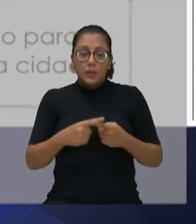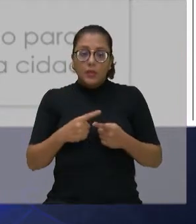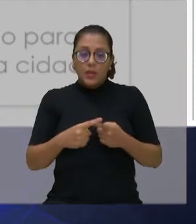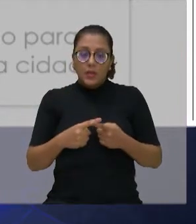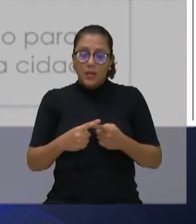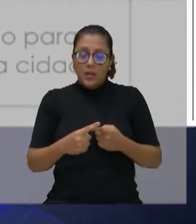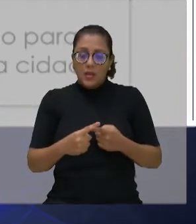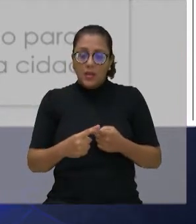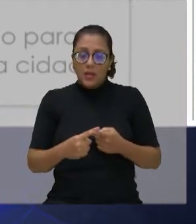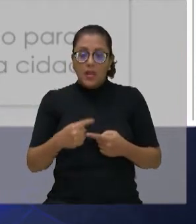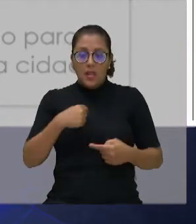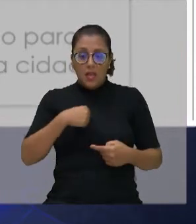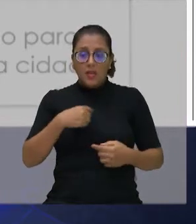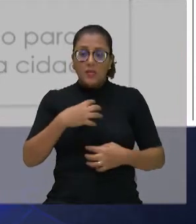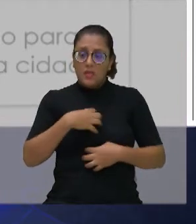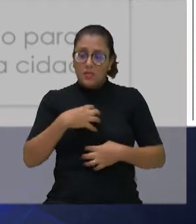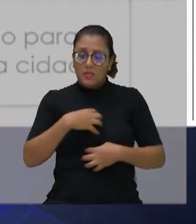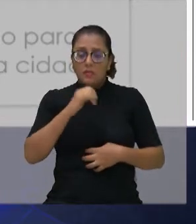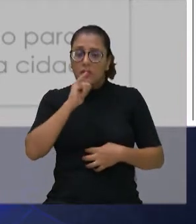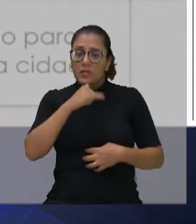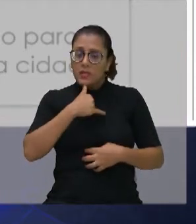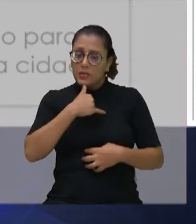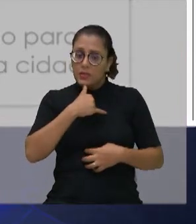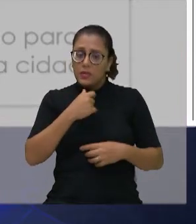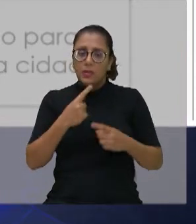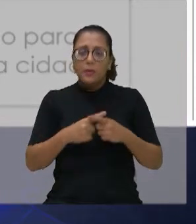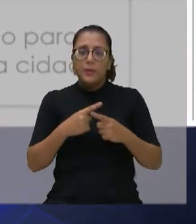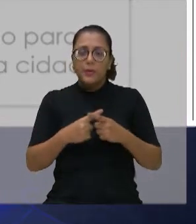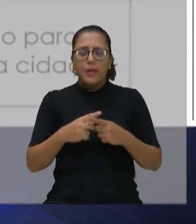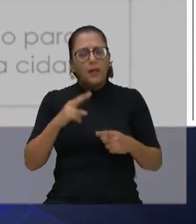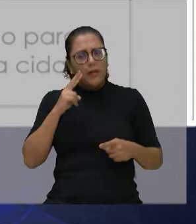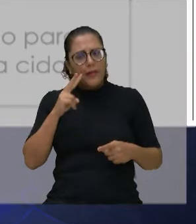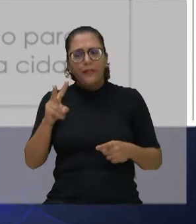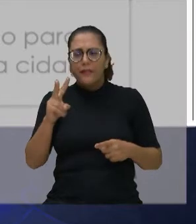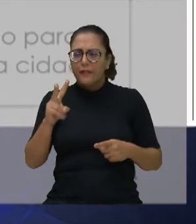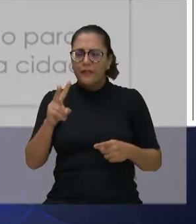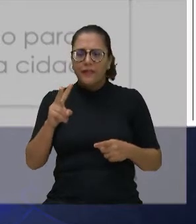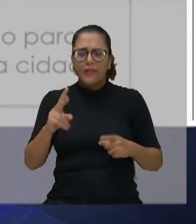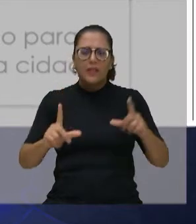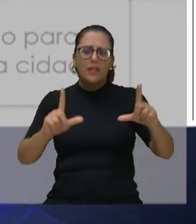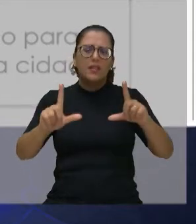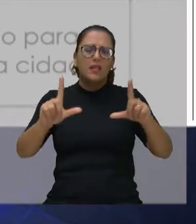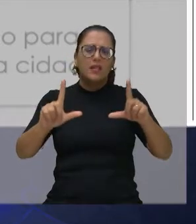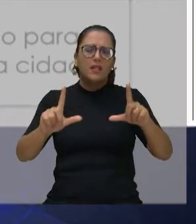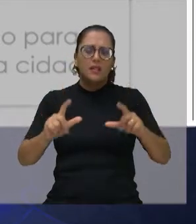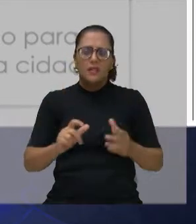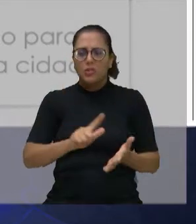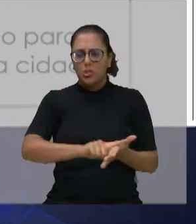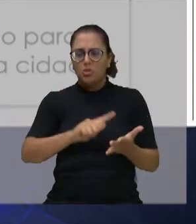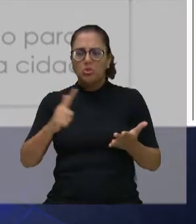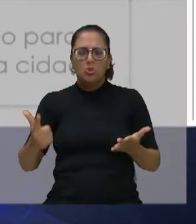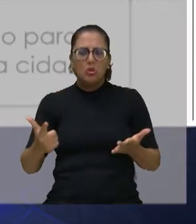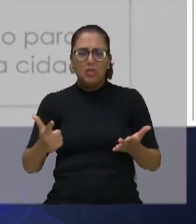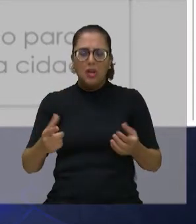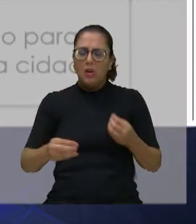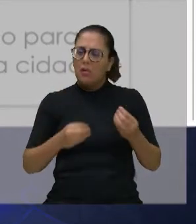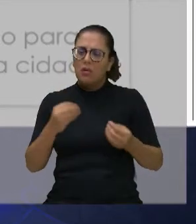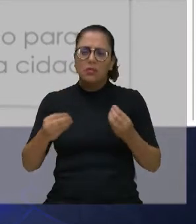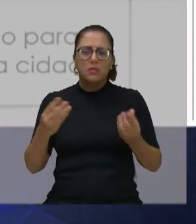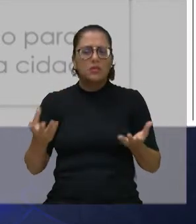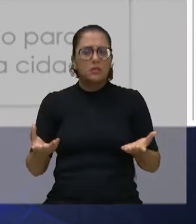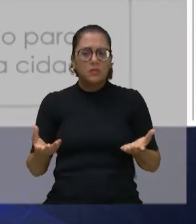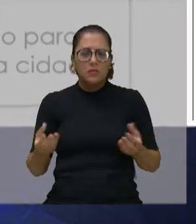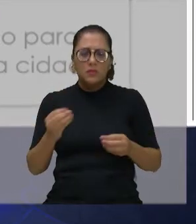muito chateada quando eu vi as notícias da imprensa da situação e da votação da Câmara Municipal.